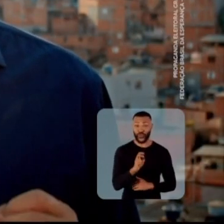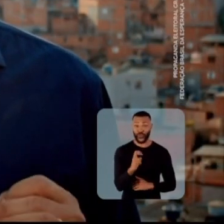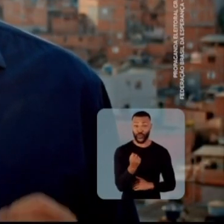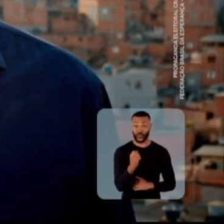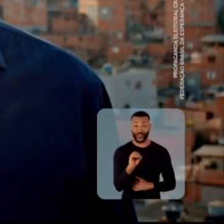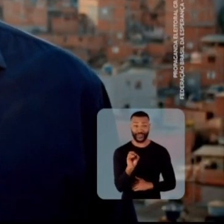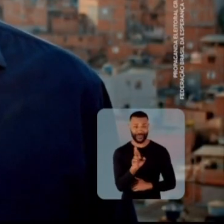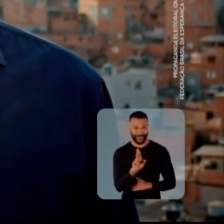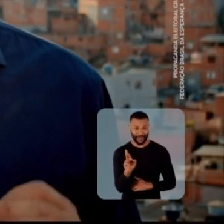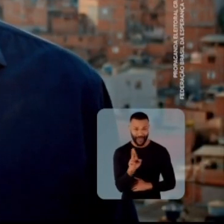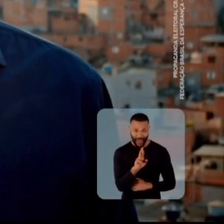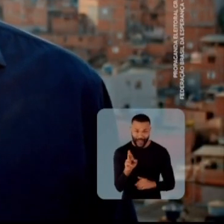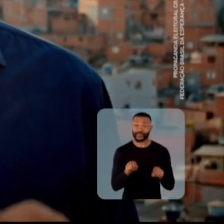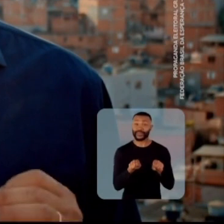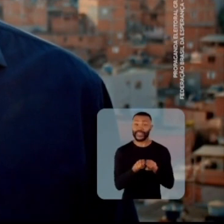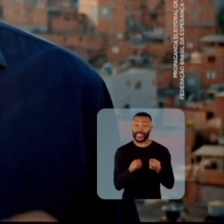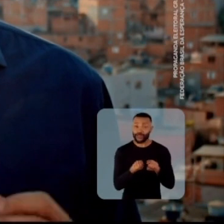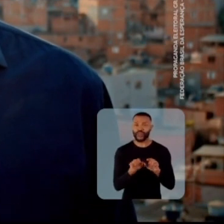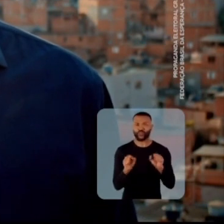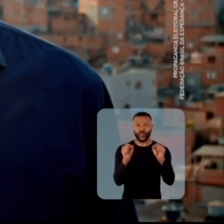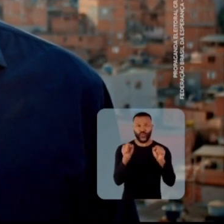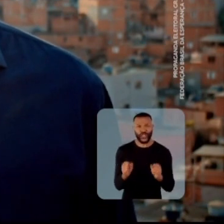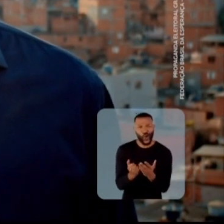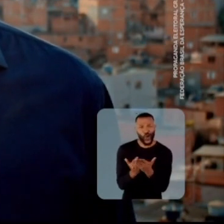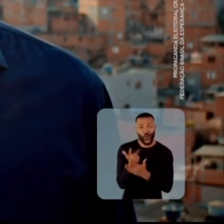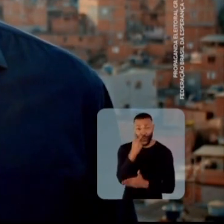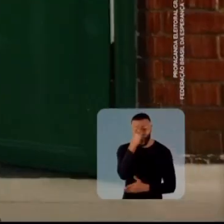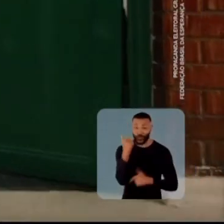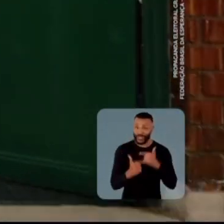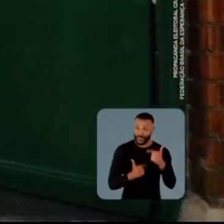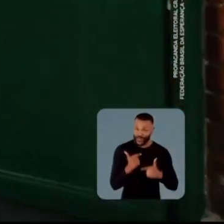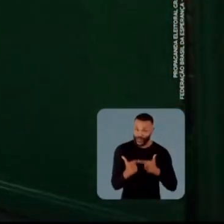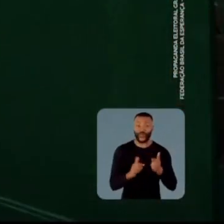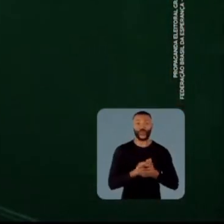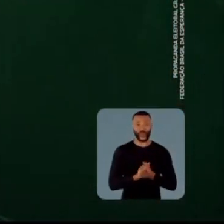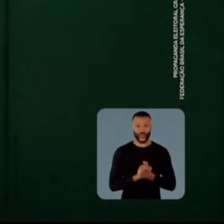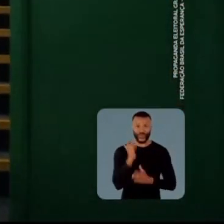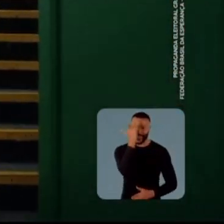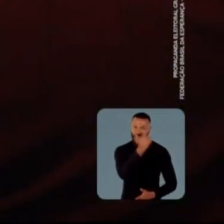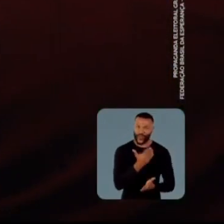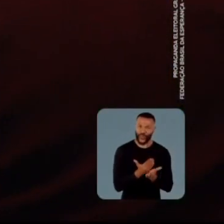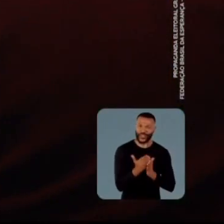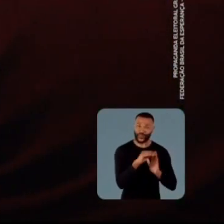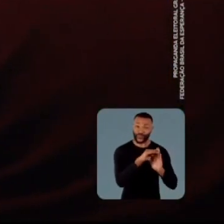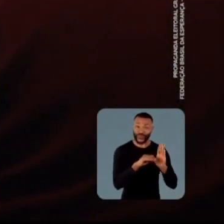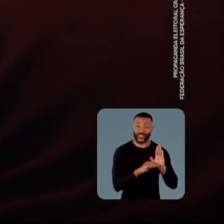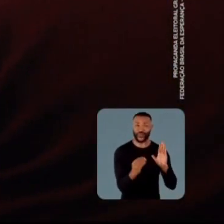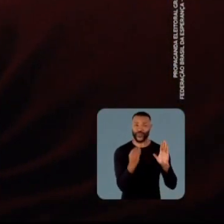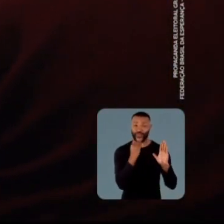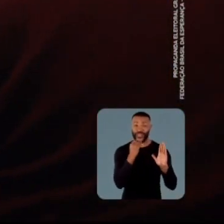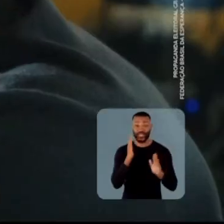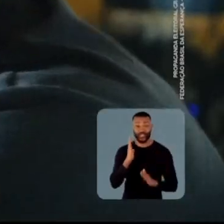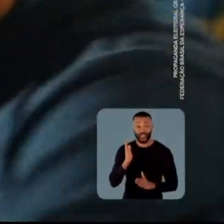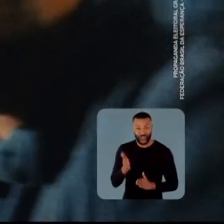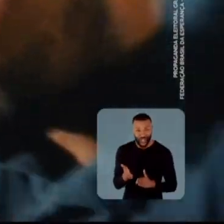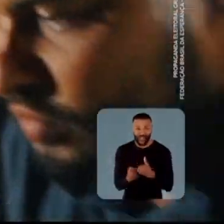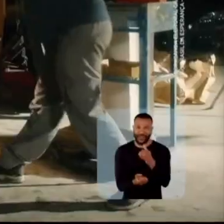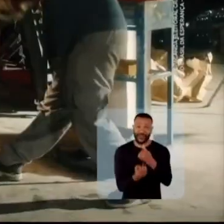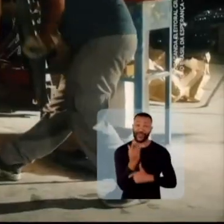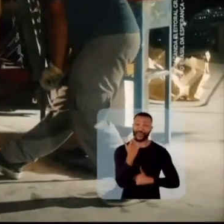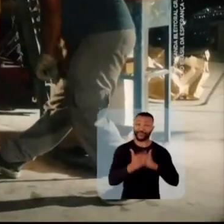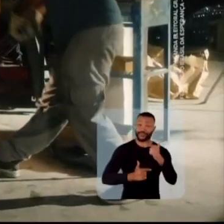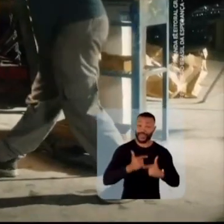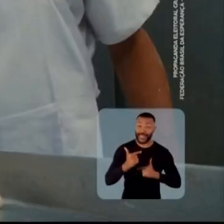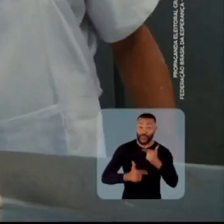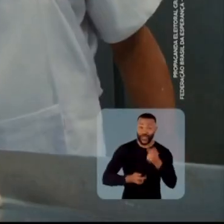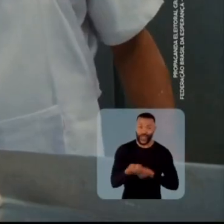$ 1.580 e ampliar o poder de compra do trabalhador. Haddad vai implantar ainda o programa Oportunidade Já, para gerar